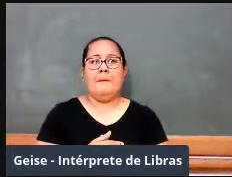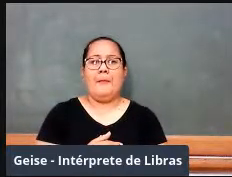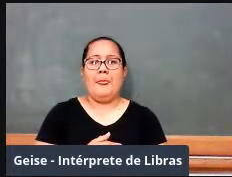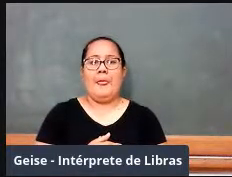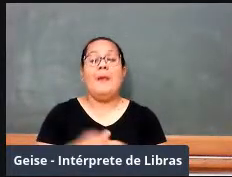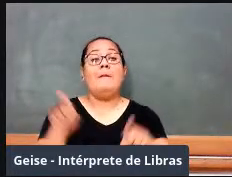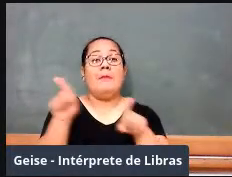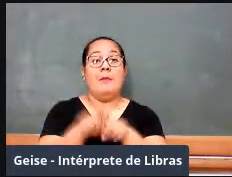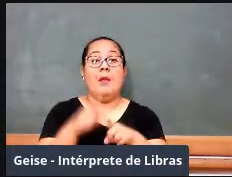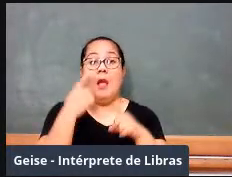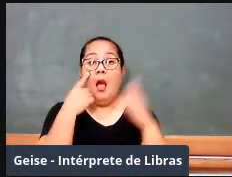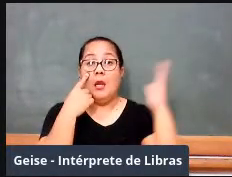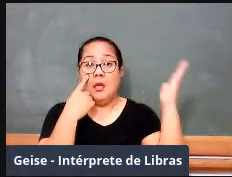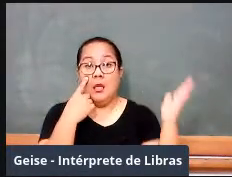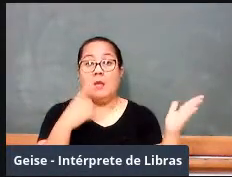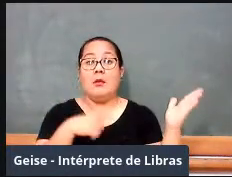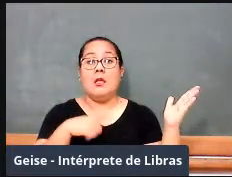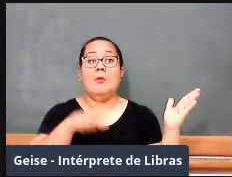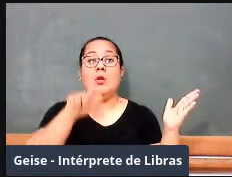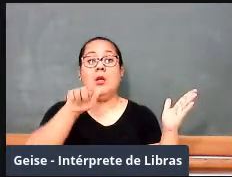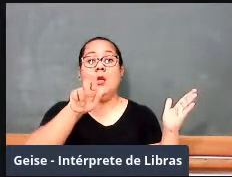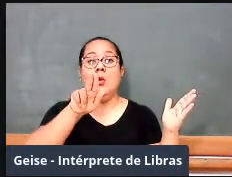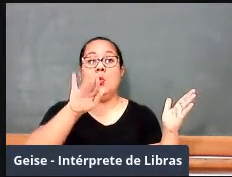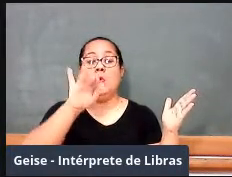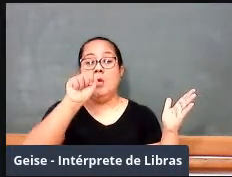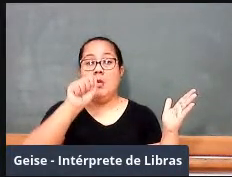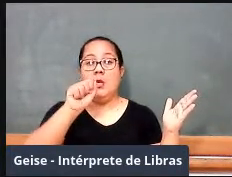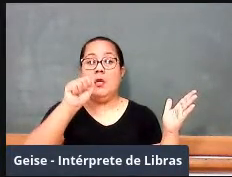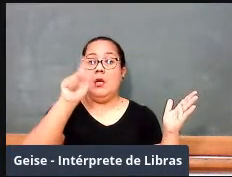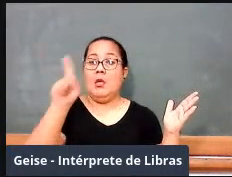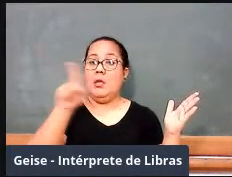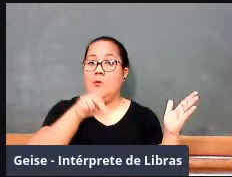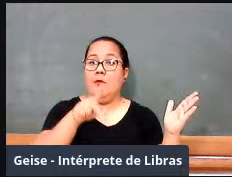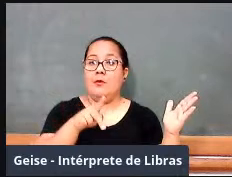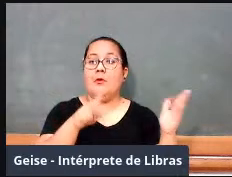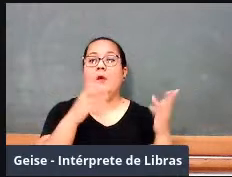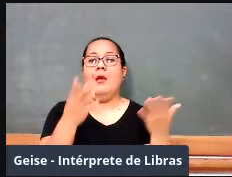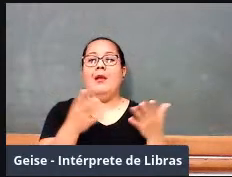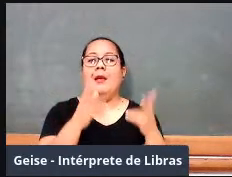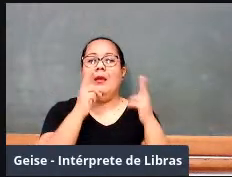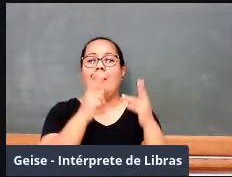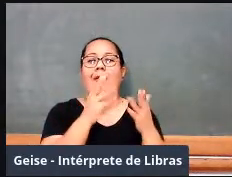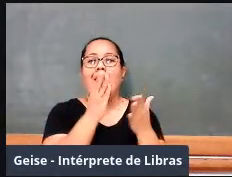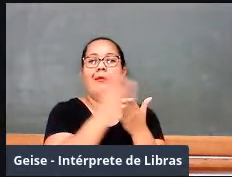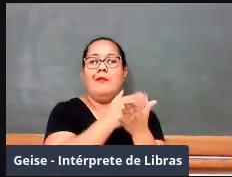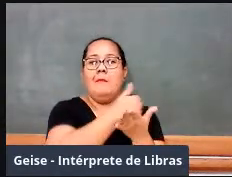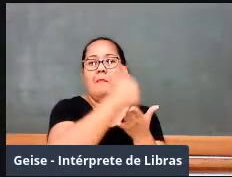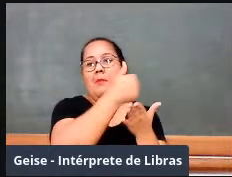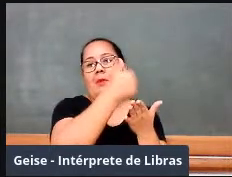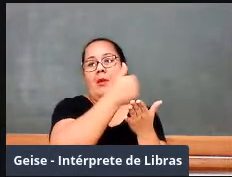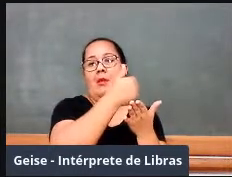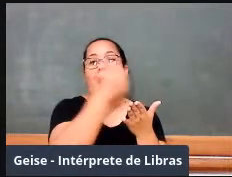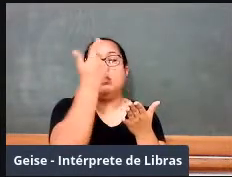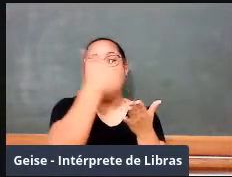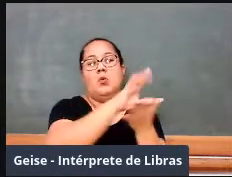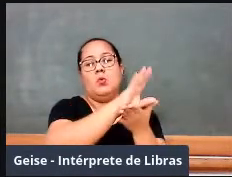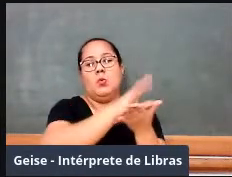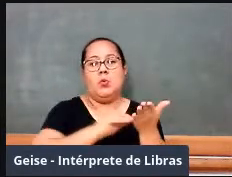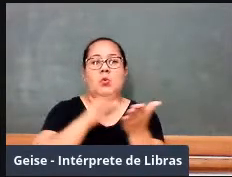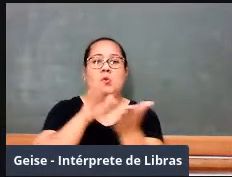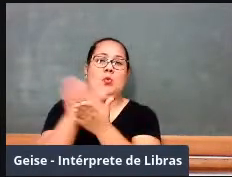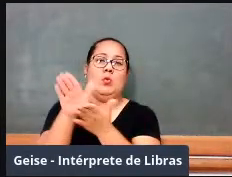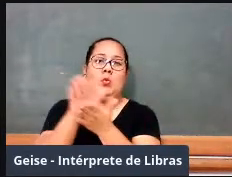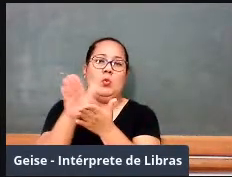guia para uso dos professores que replica a capa do primeiro livro de matemática moderna escrito pelo São Jorge